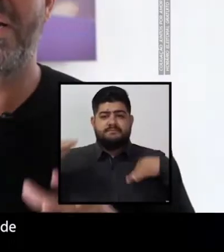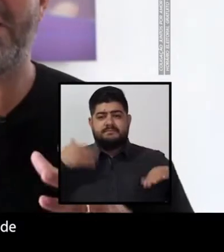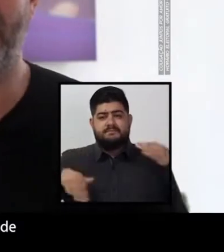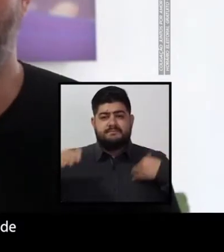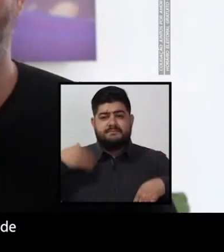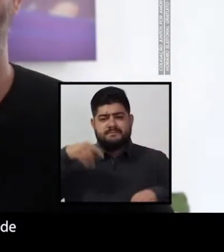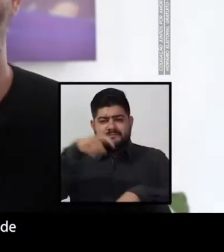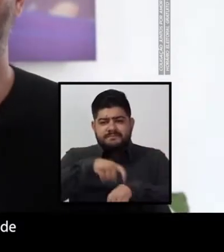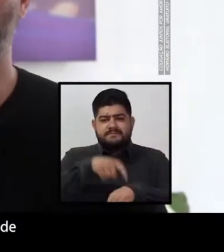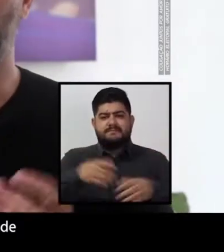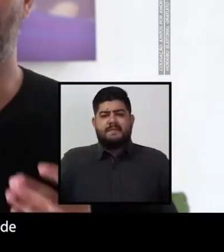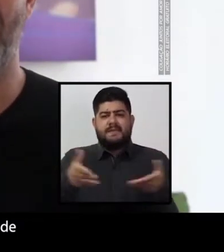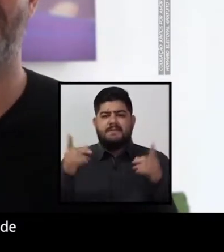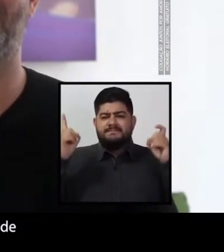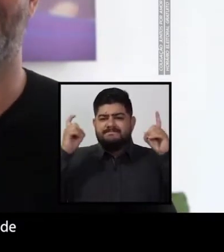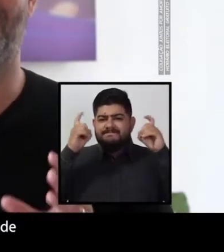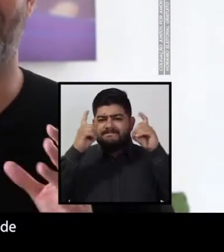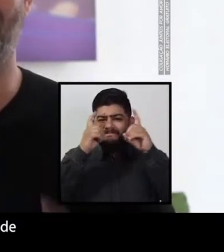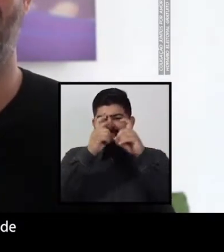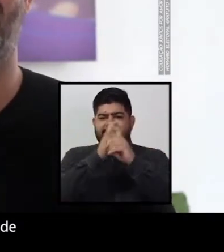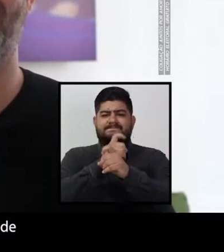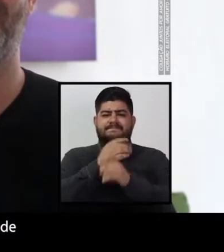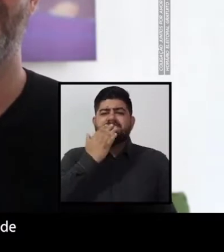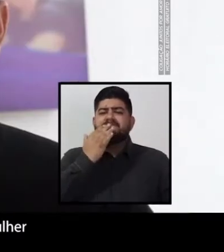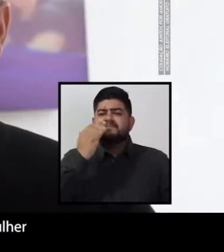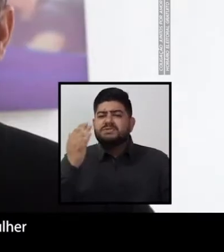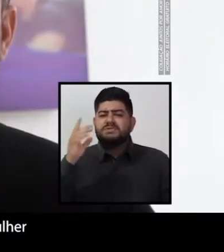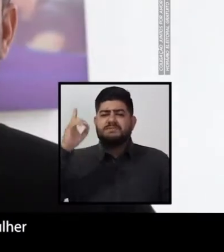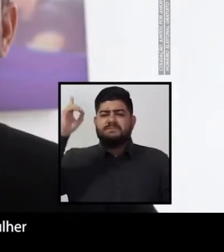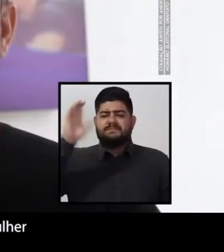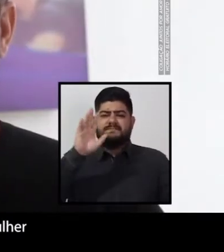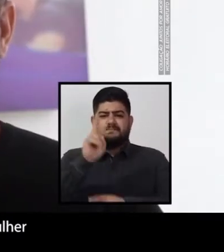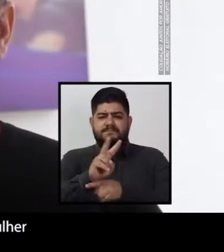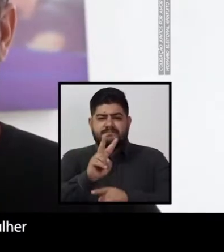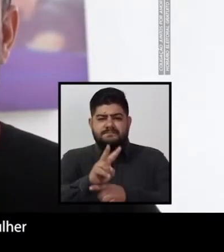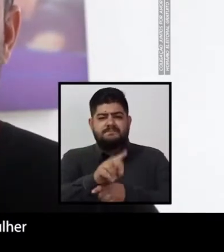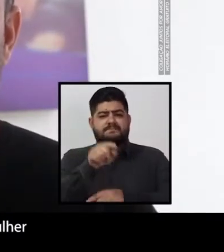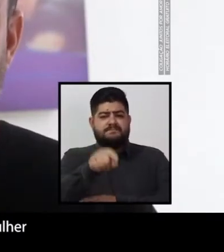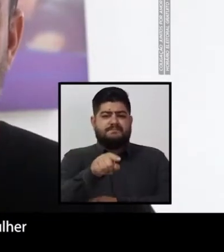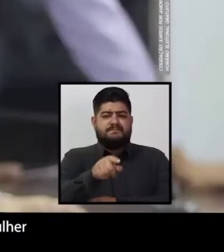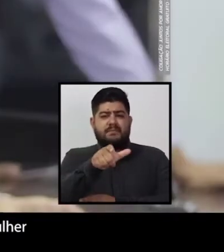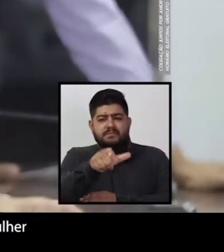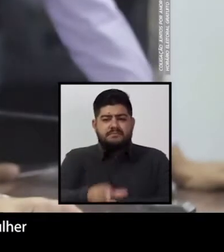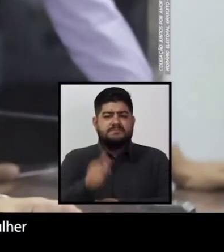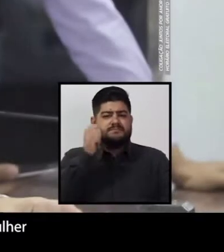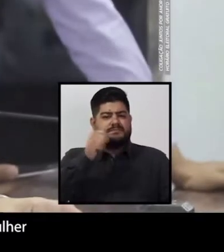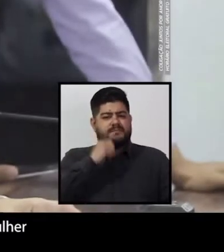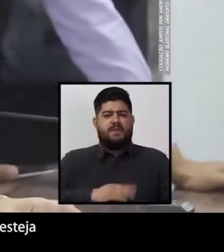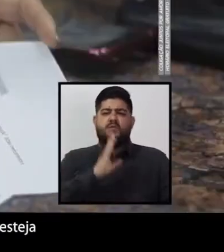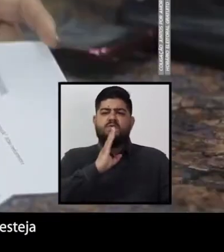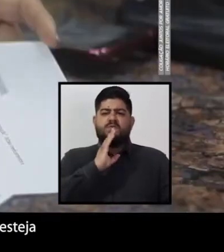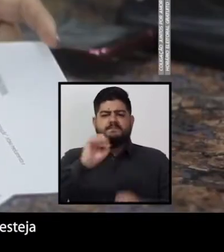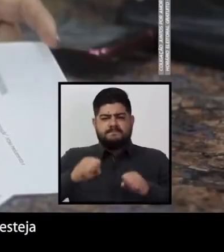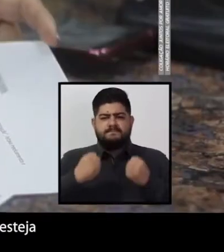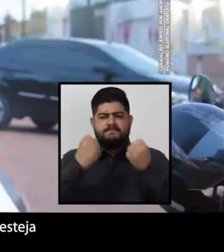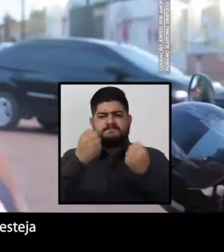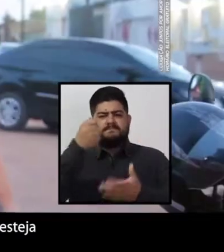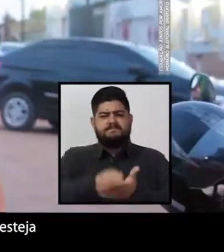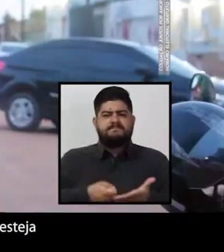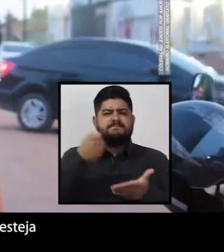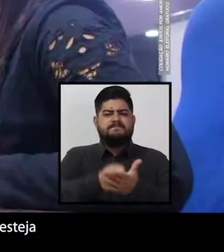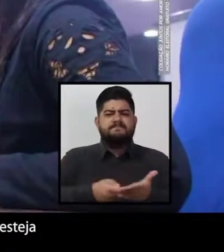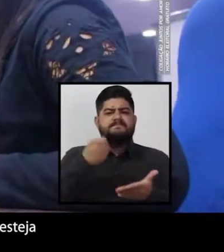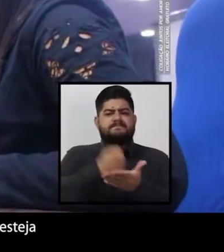Minha amiga Cris, nesse momento de dificuldade, eu peço que Deus a proteja, que você seja a mulher que eu conheço,